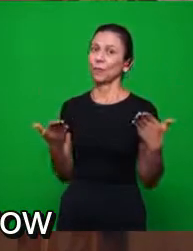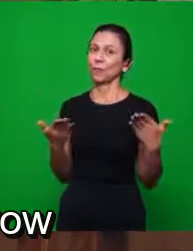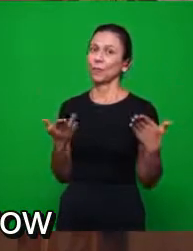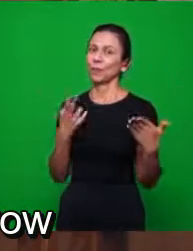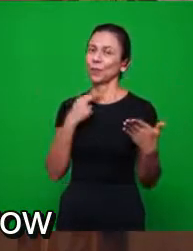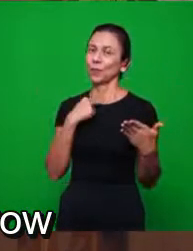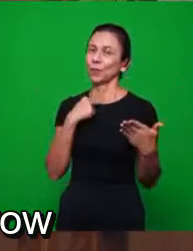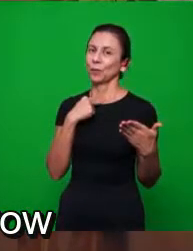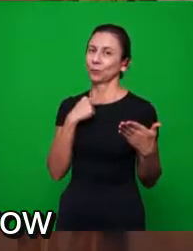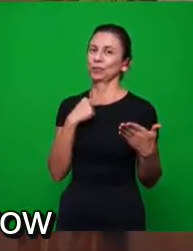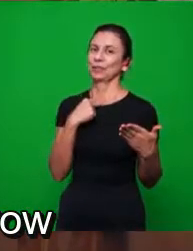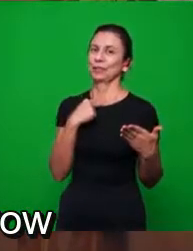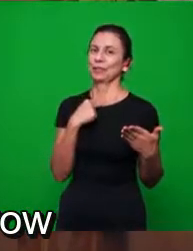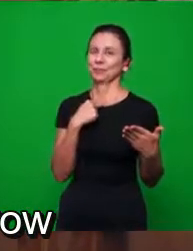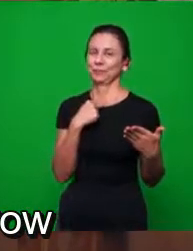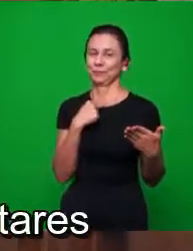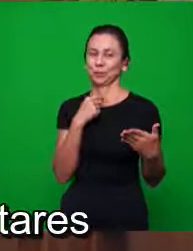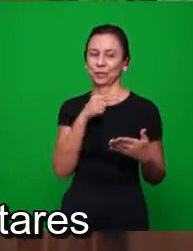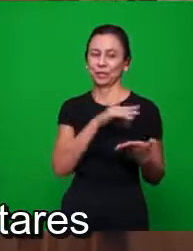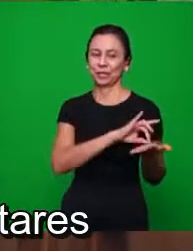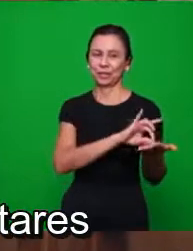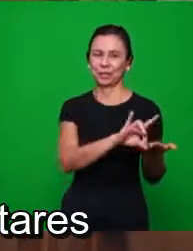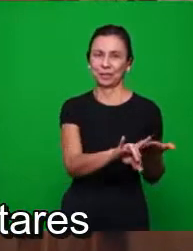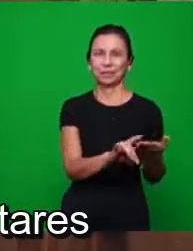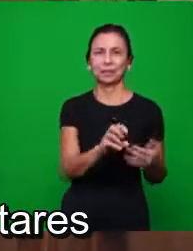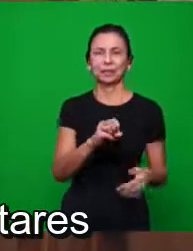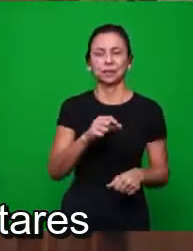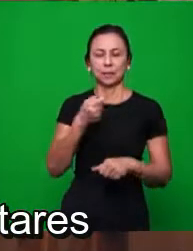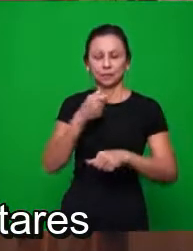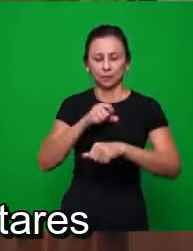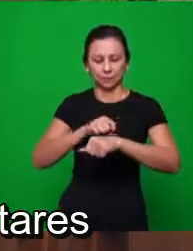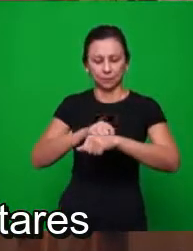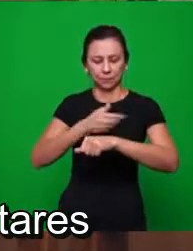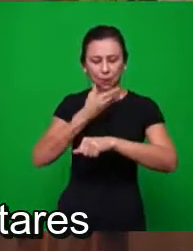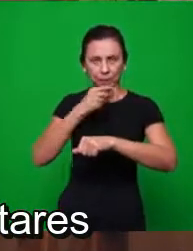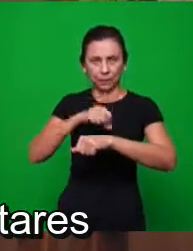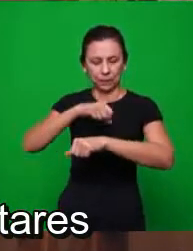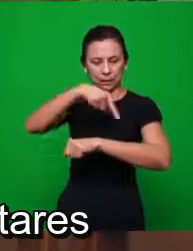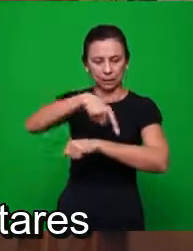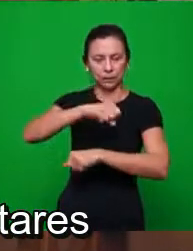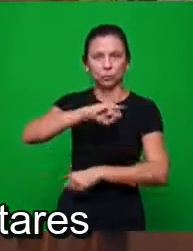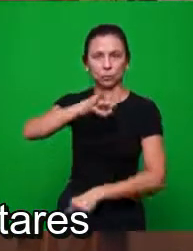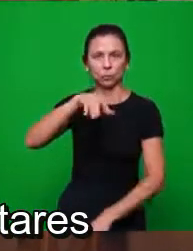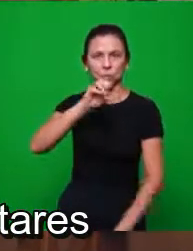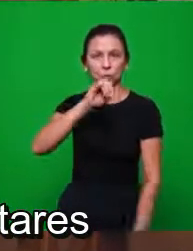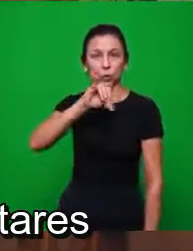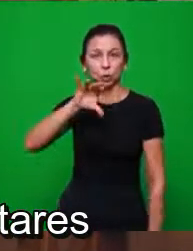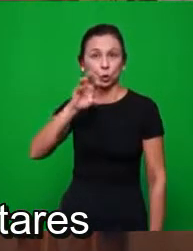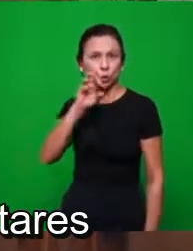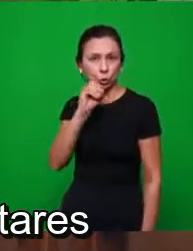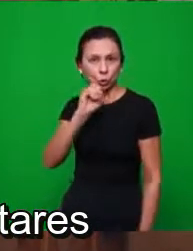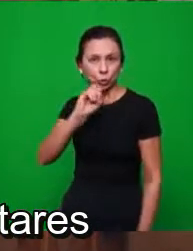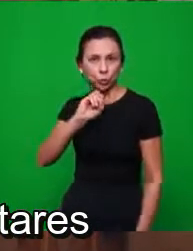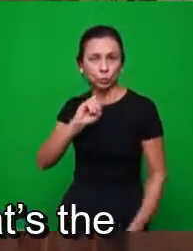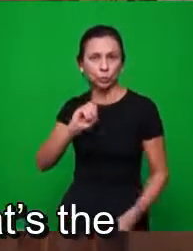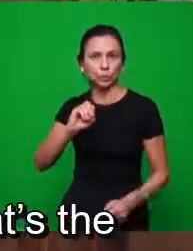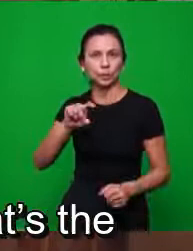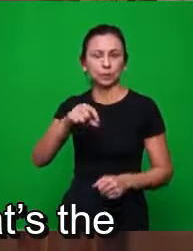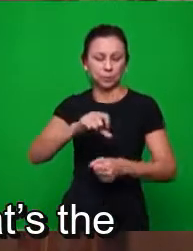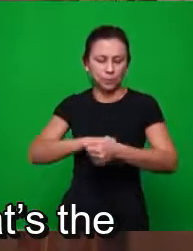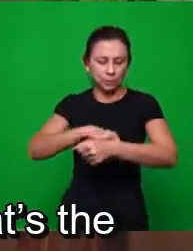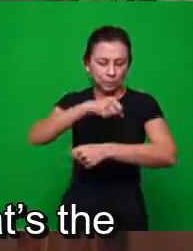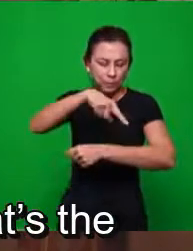produzir. Quando você joga o joio junto com o trigo, o é que acontece? O joio